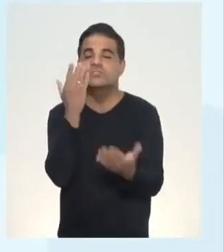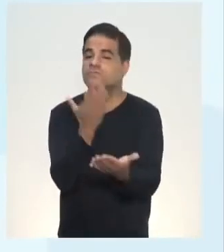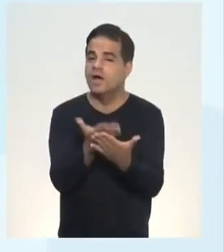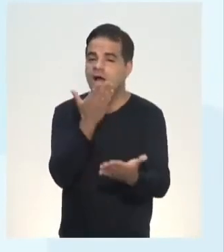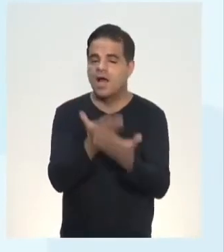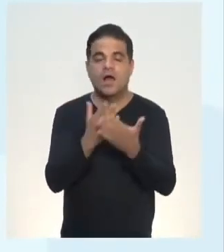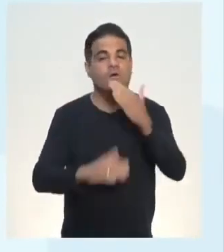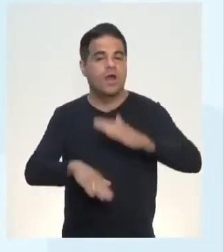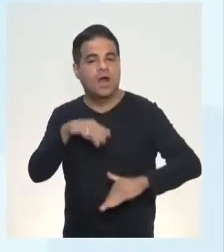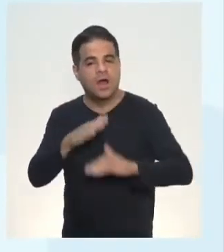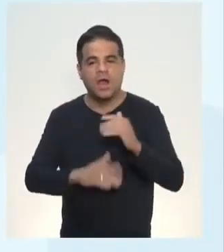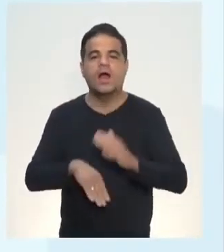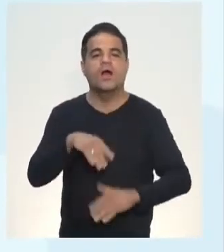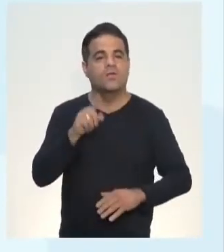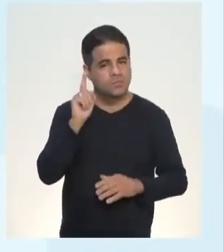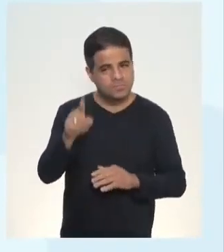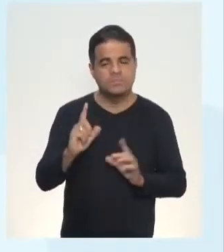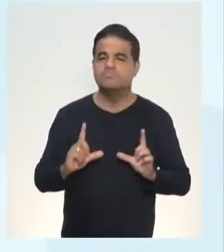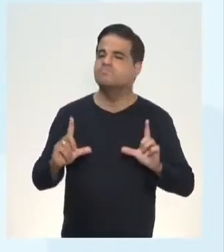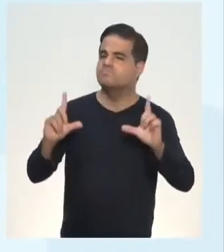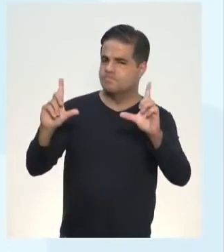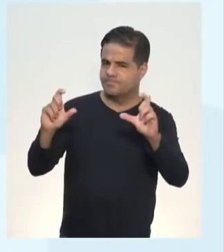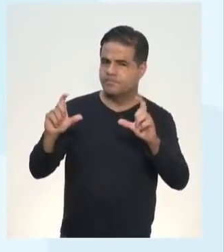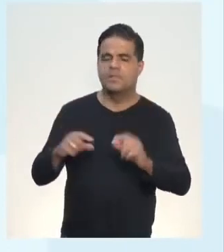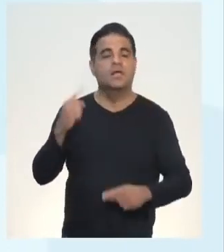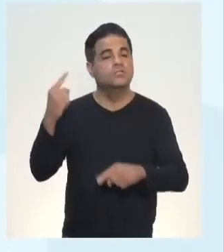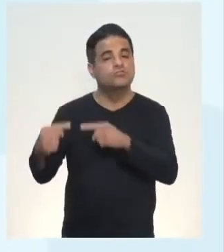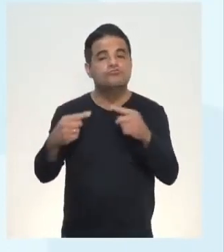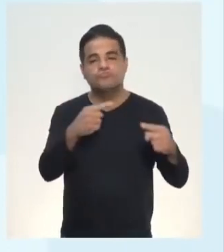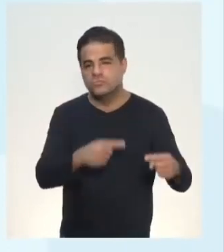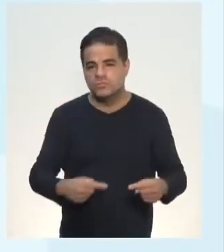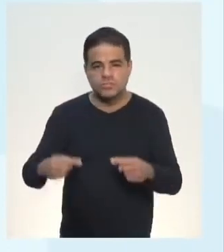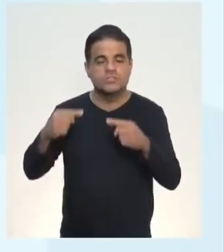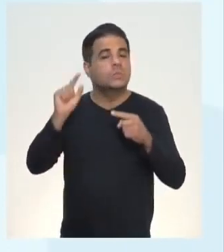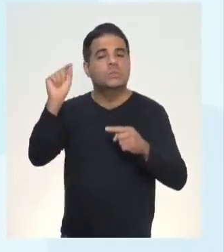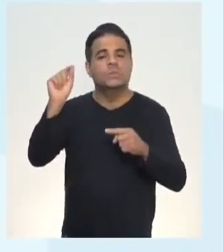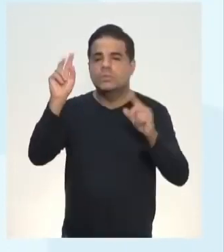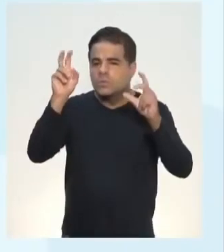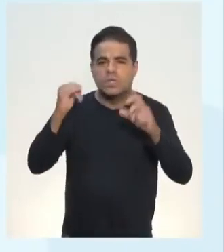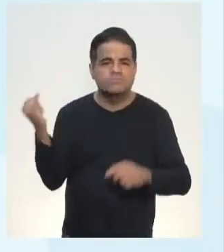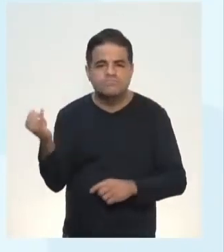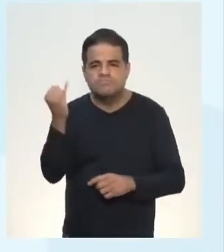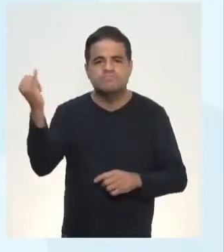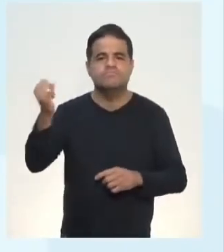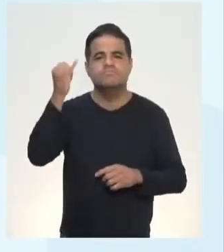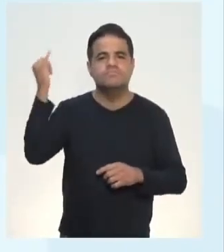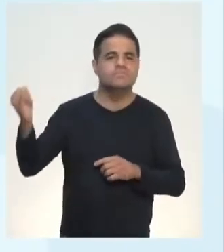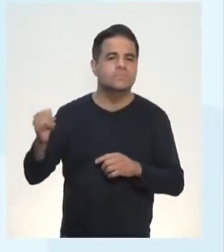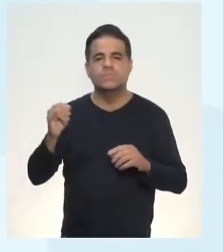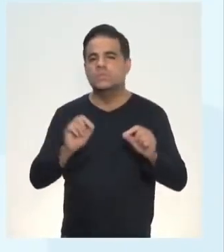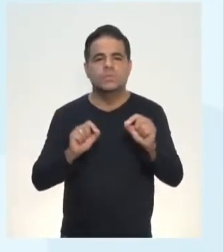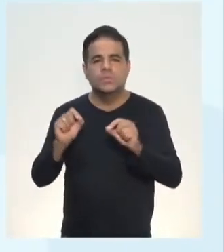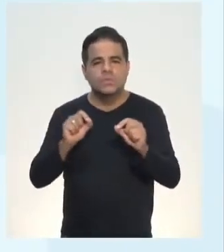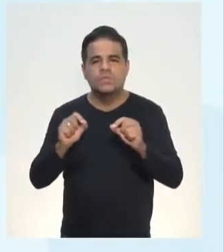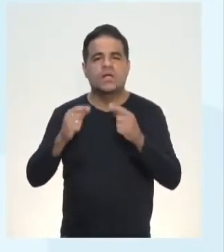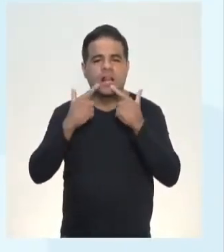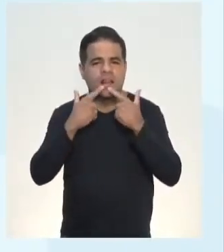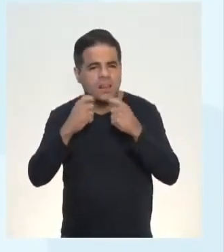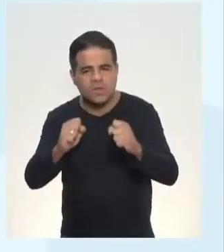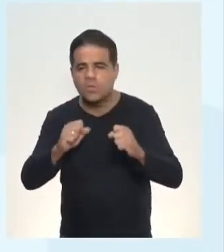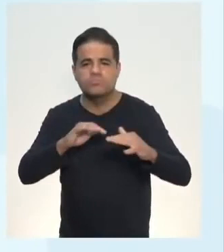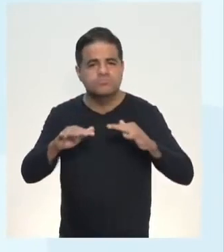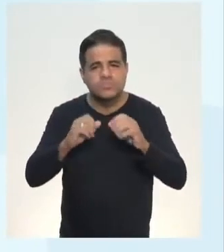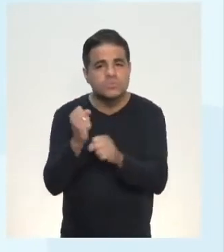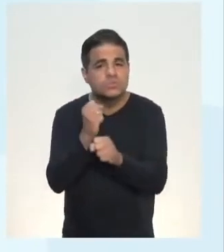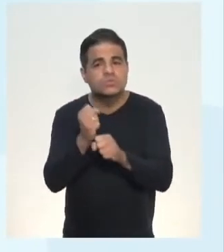habilidade de você printa. É isto aí, discutir sobre a relevância dos mecanismos linguísticos na